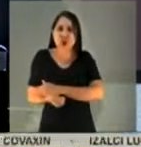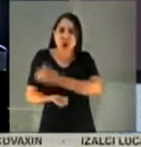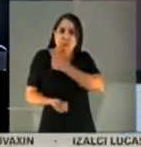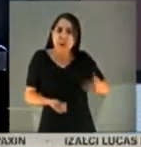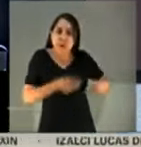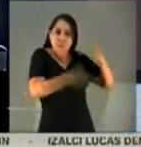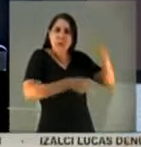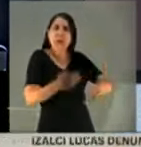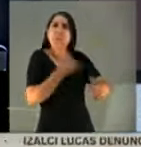pessoas morrendo na porra desse Covid?